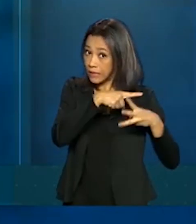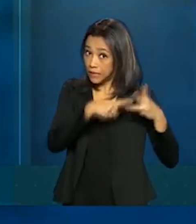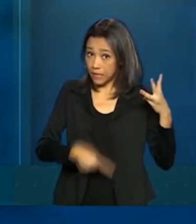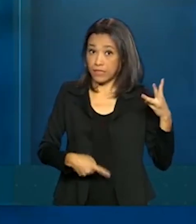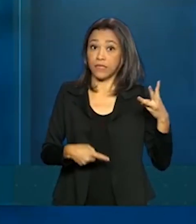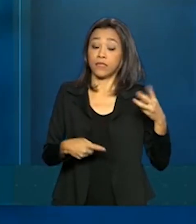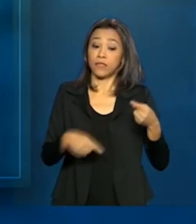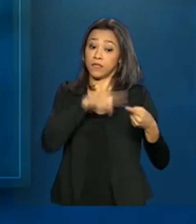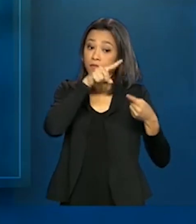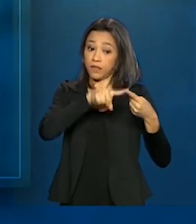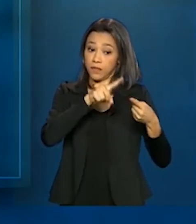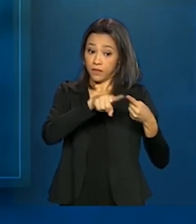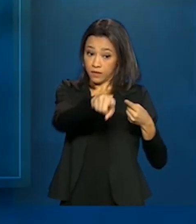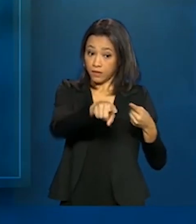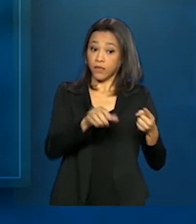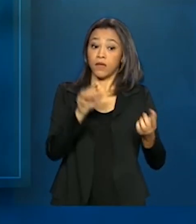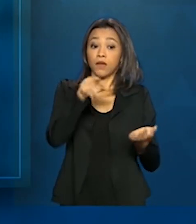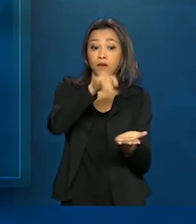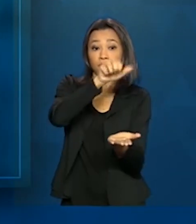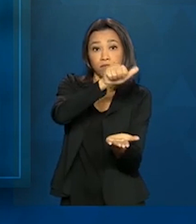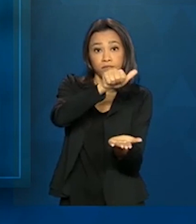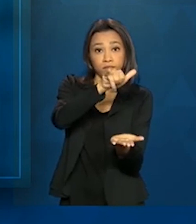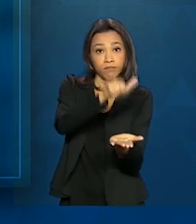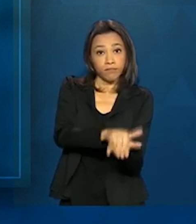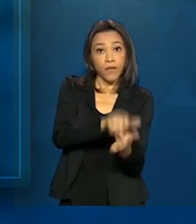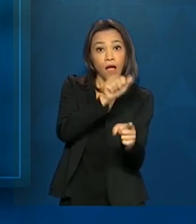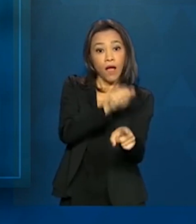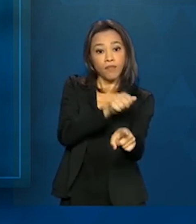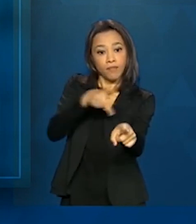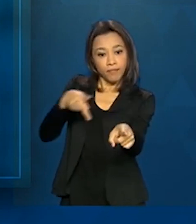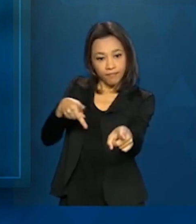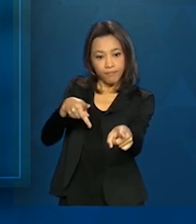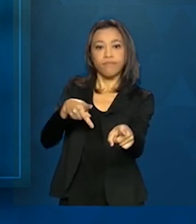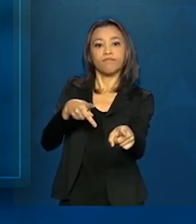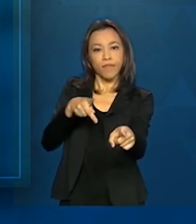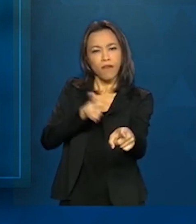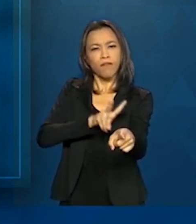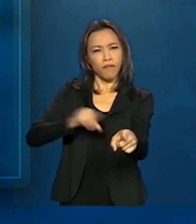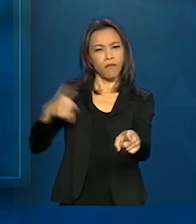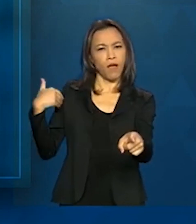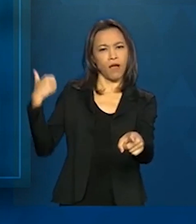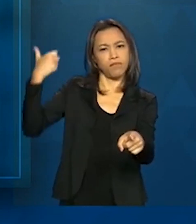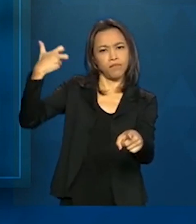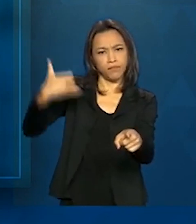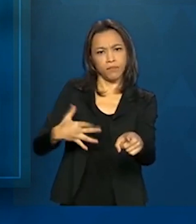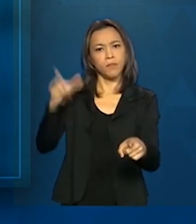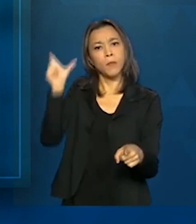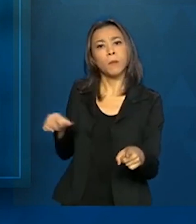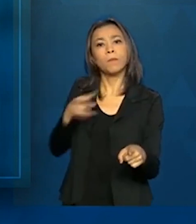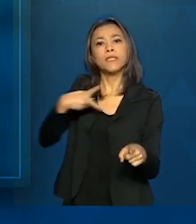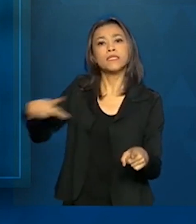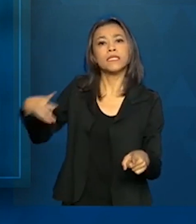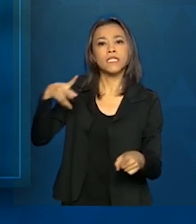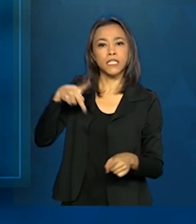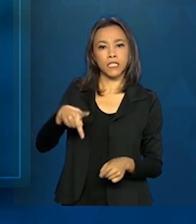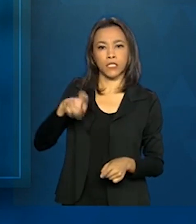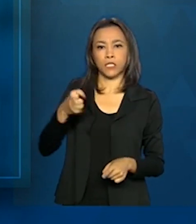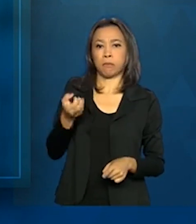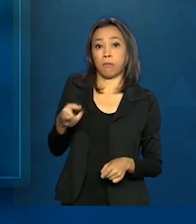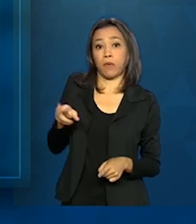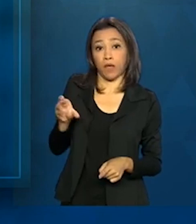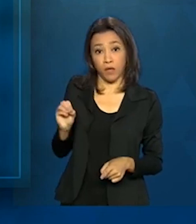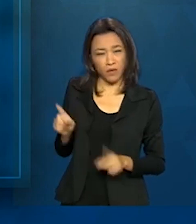aplicativo vai ser depois explicitado pelo presidente Pedro. Ele é bastante